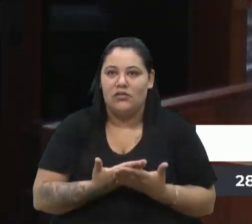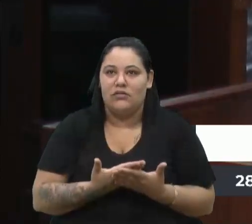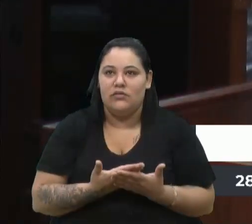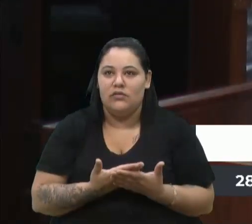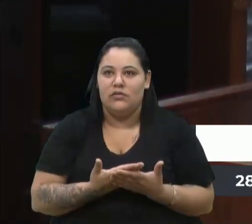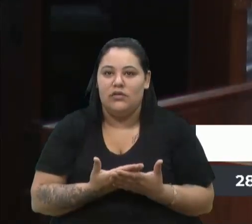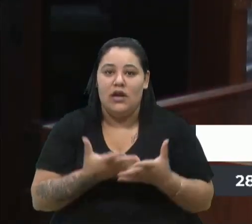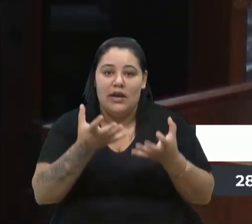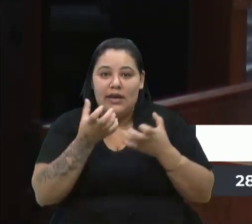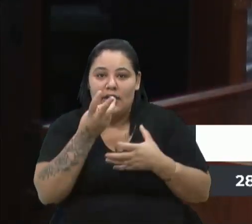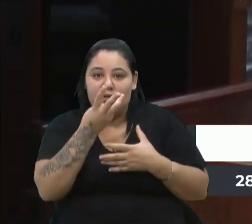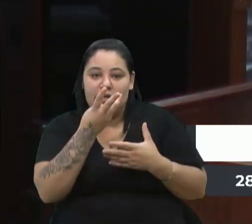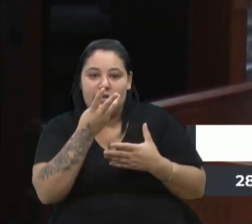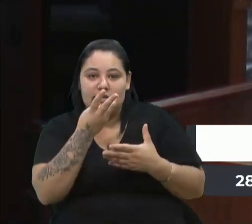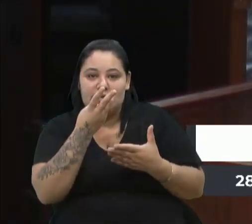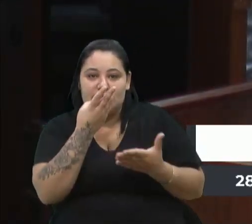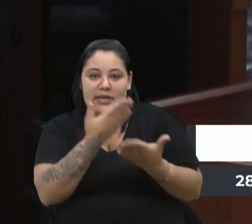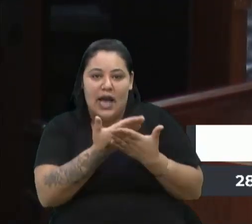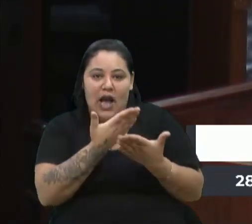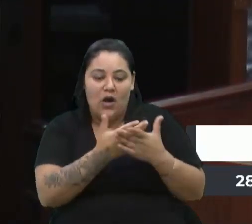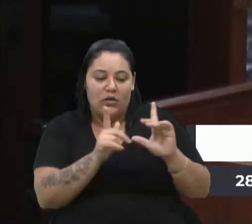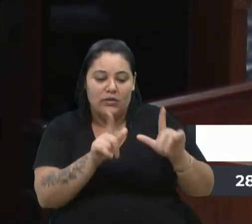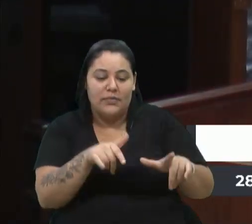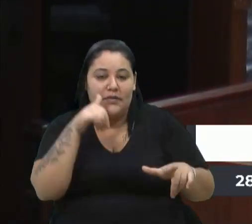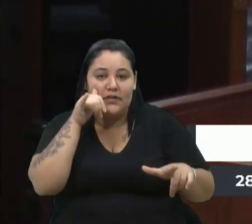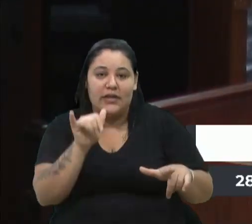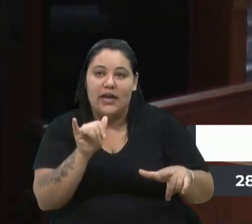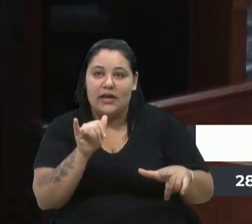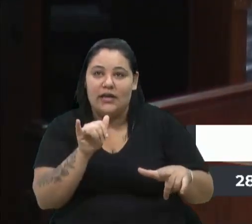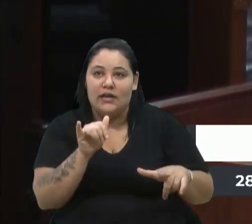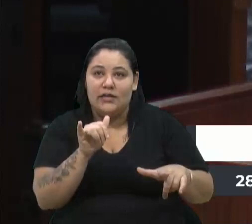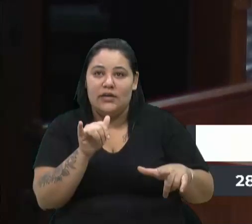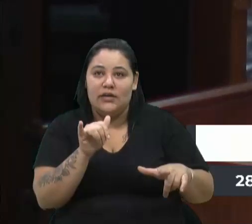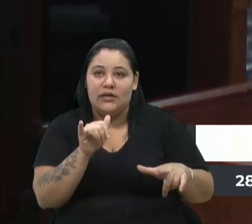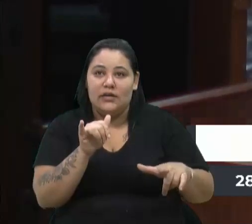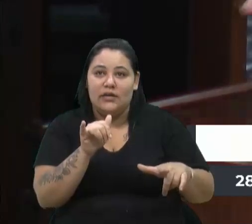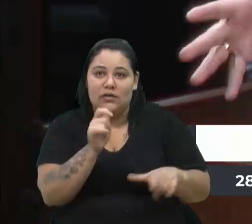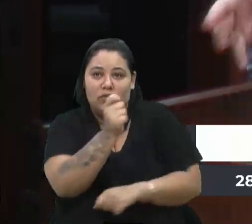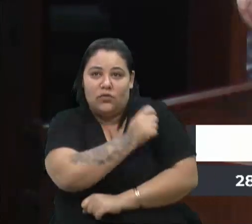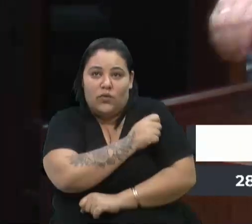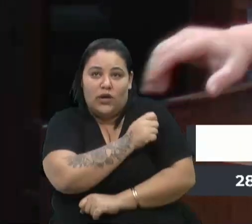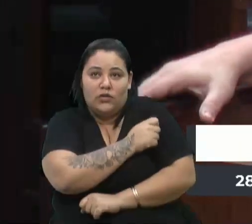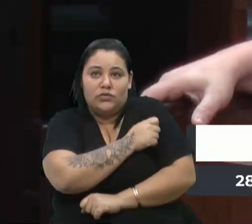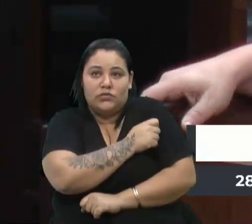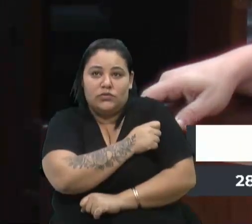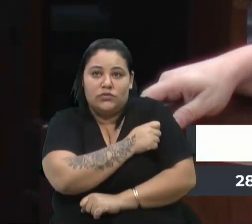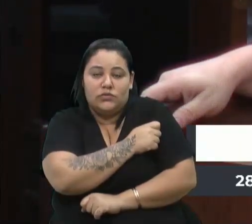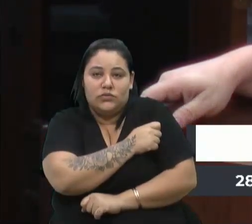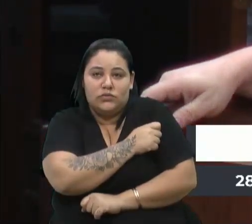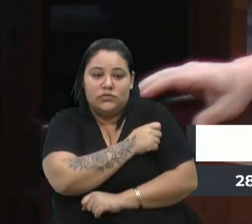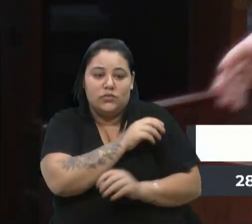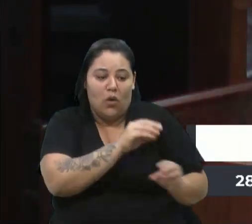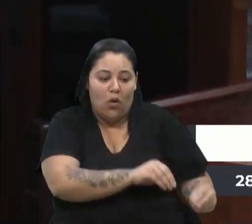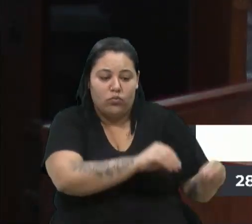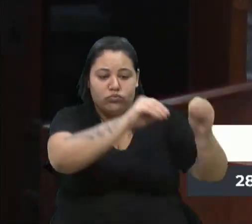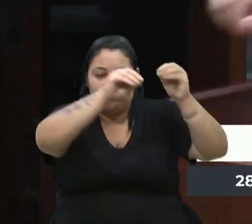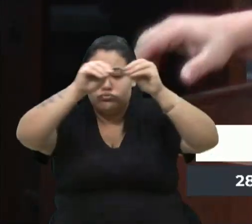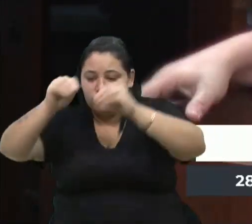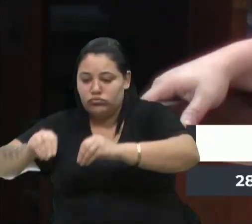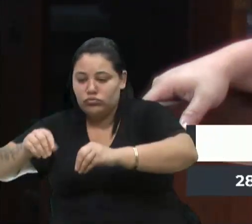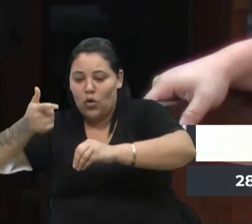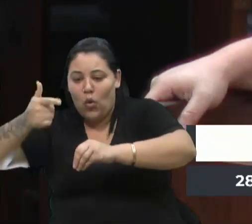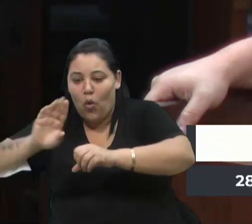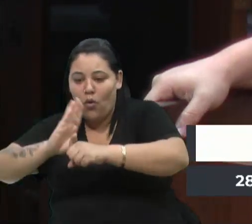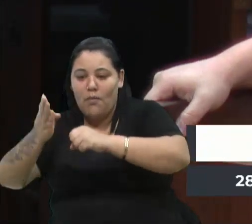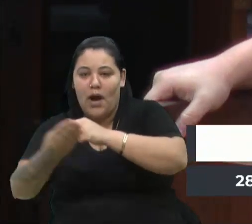salas de aula lá para nós evitar que os alunos sejam transportados para o outro lado da cidade 30 dias está pronto sua parte, vereador